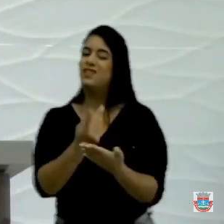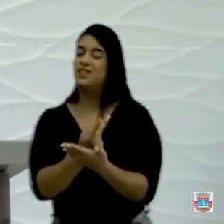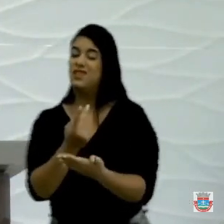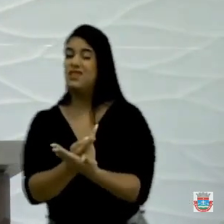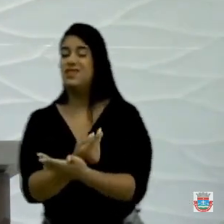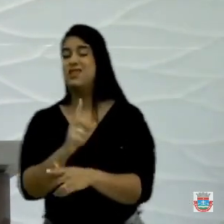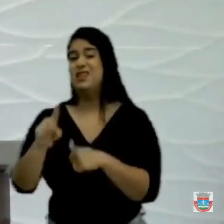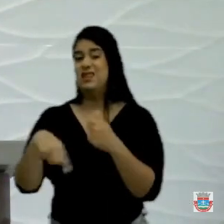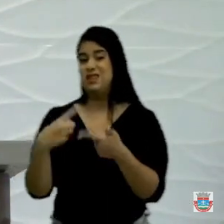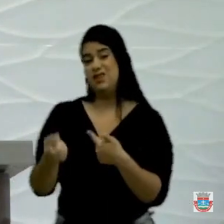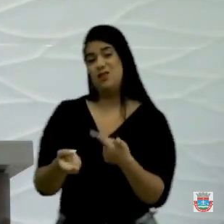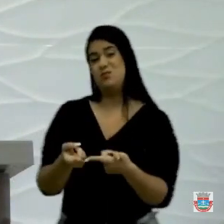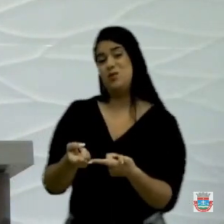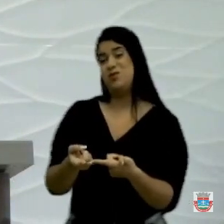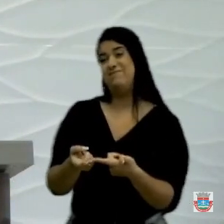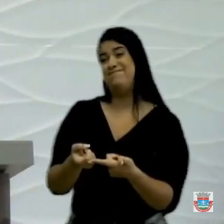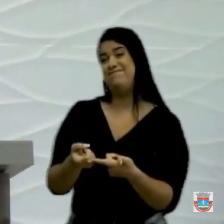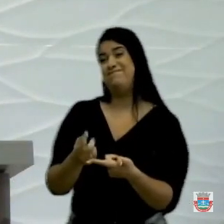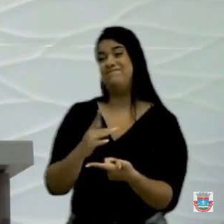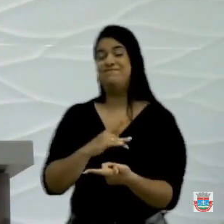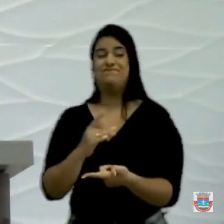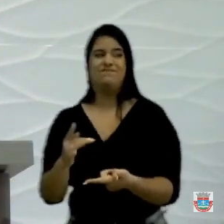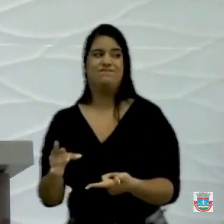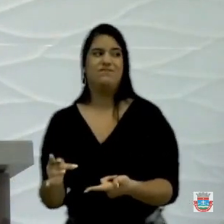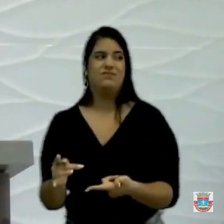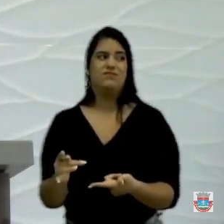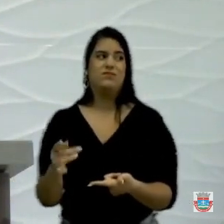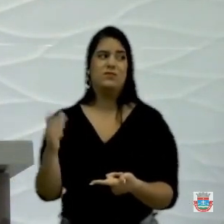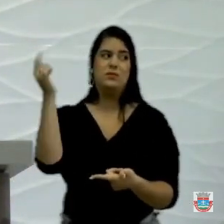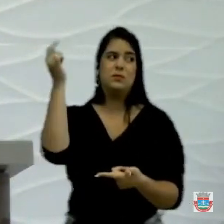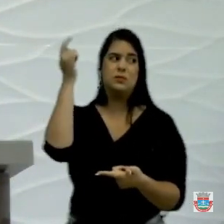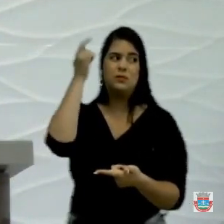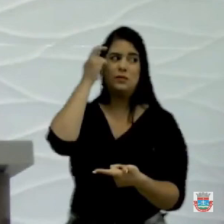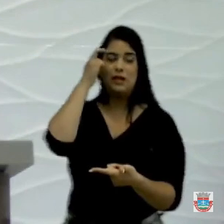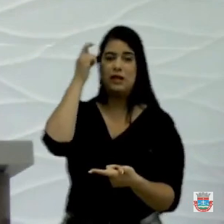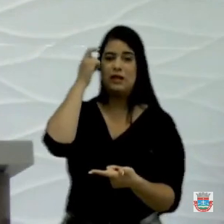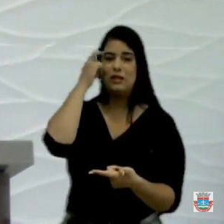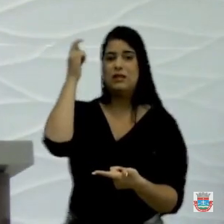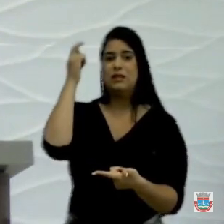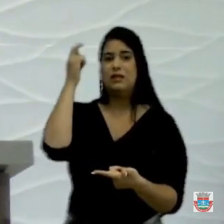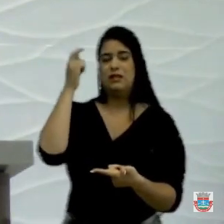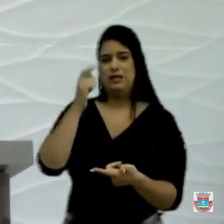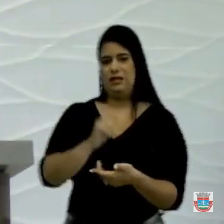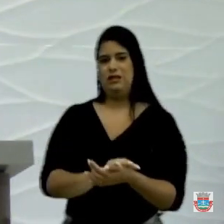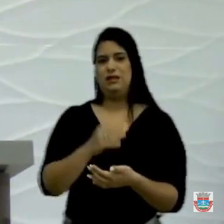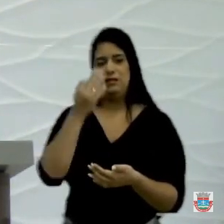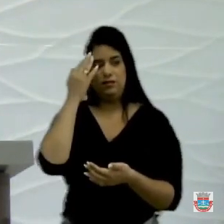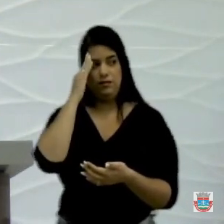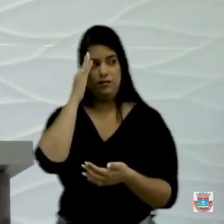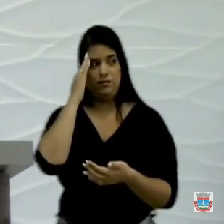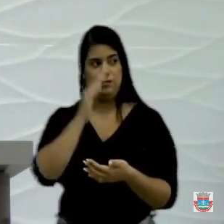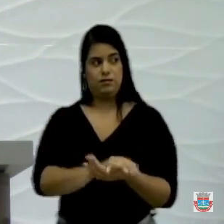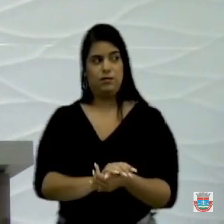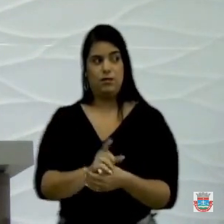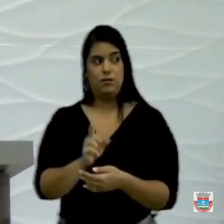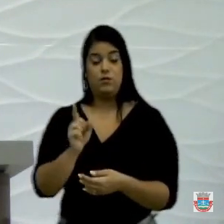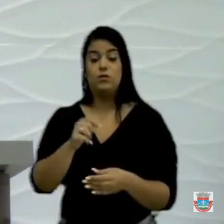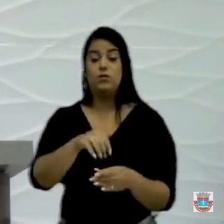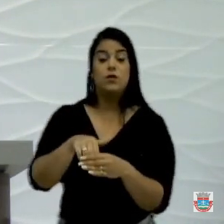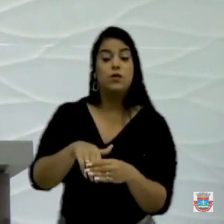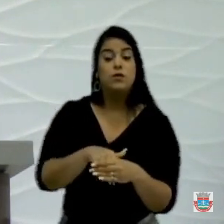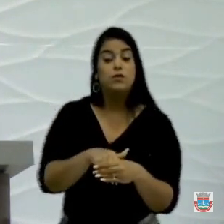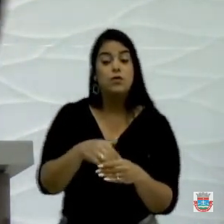arrependido, Pedro. Você tem que fazer as coisas com a consciência e não se arrepender. Porque você vota aí em